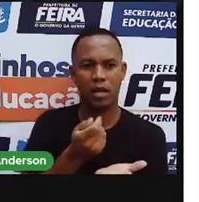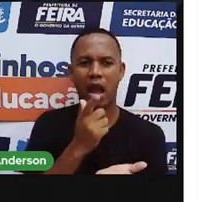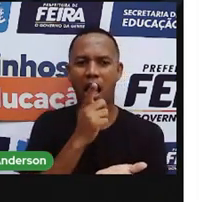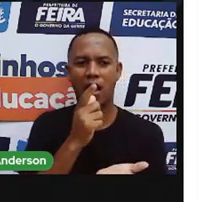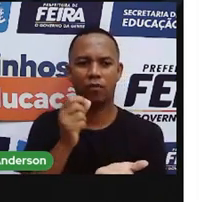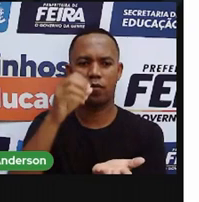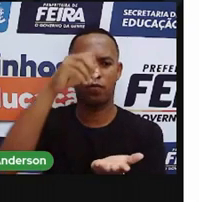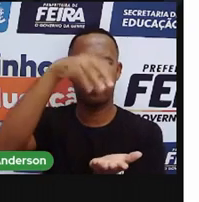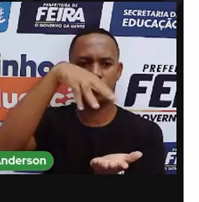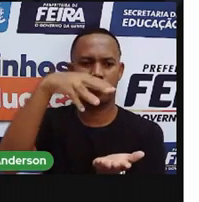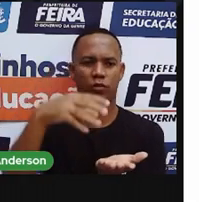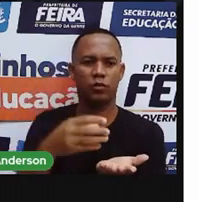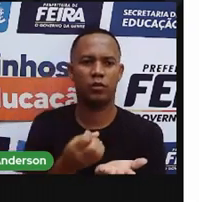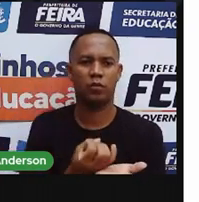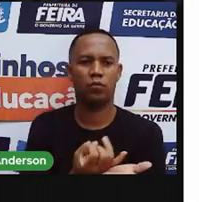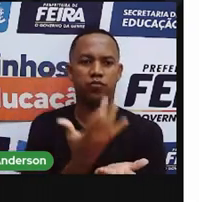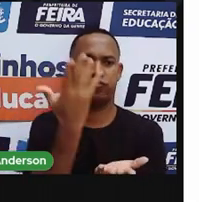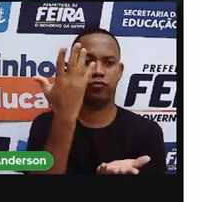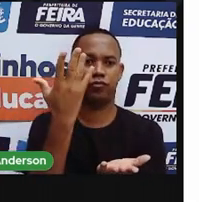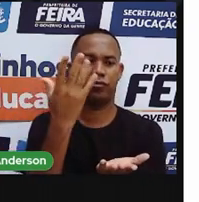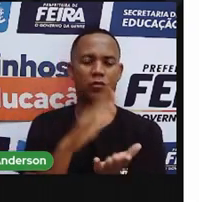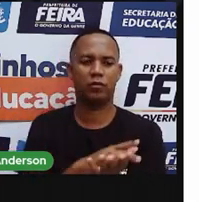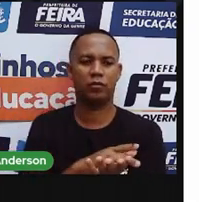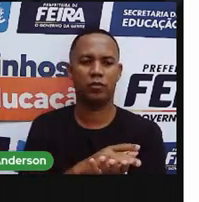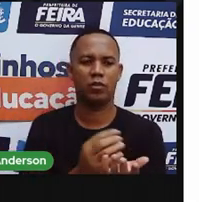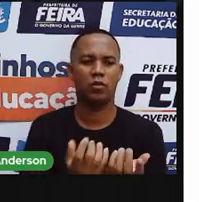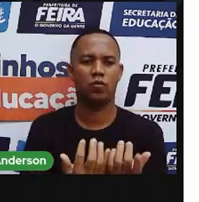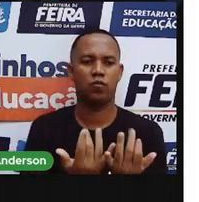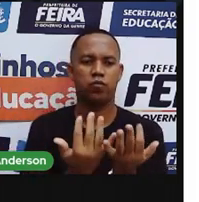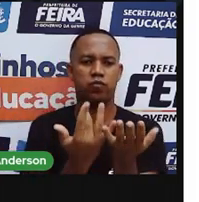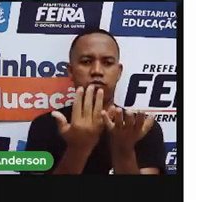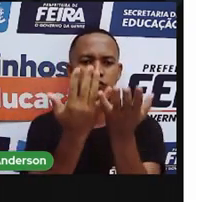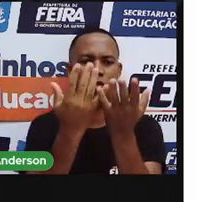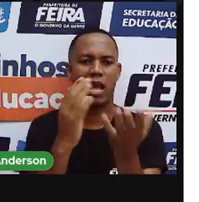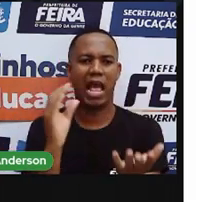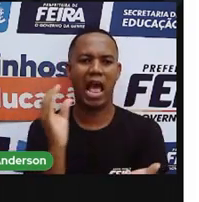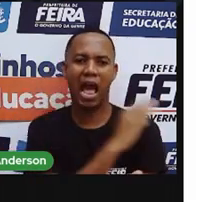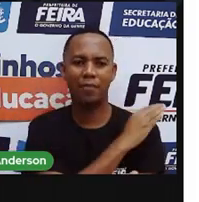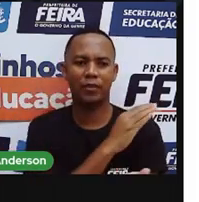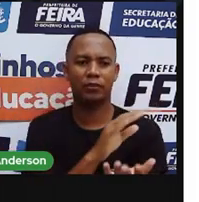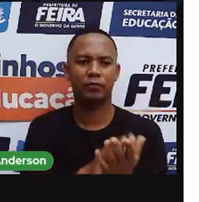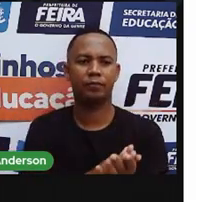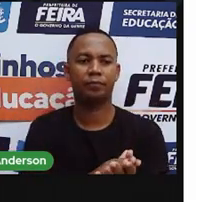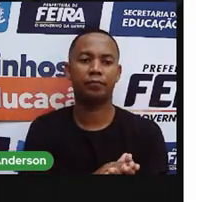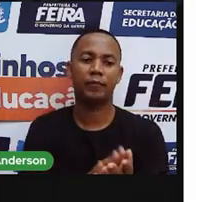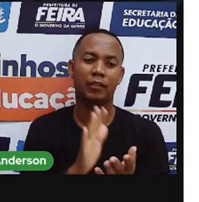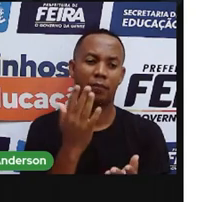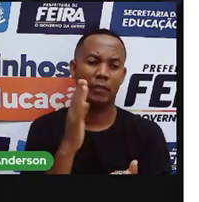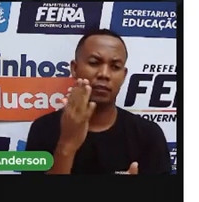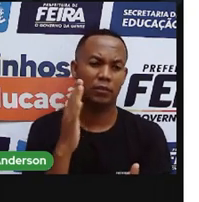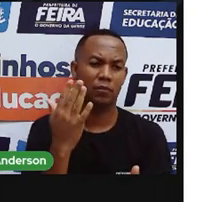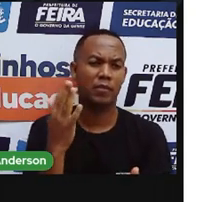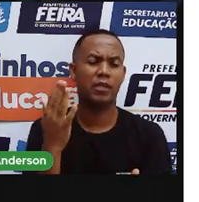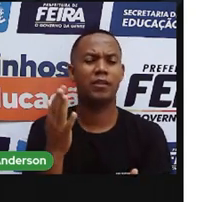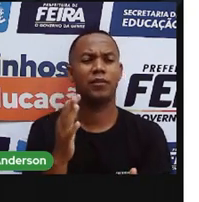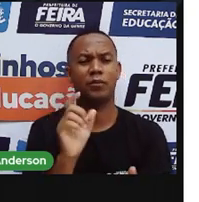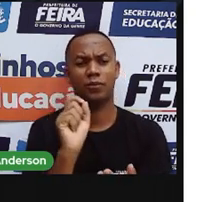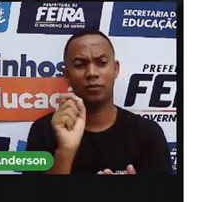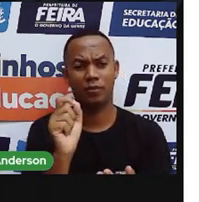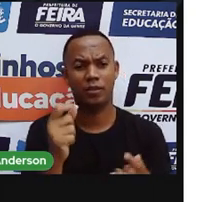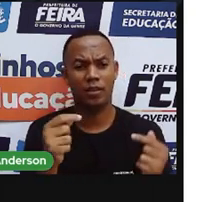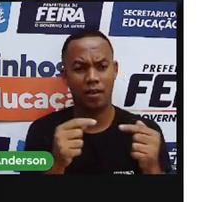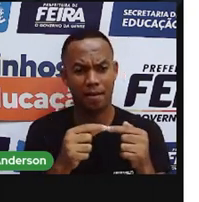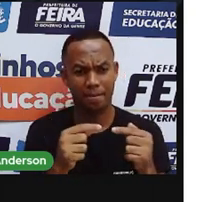água. Aí sai aquela fumaça, aquele vapor bem rápido. Então, é mais ou menos isso que seria o efeito